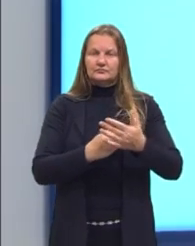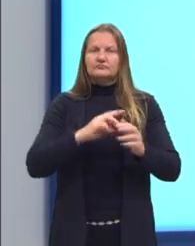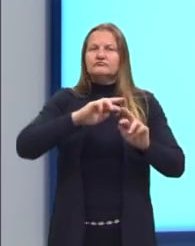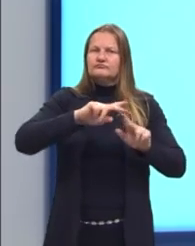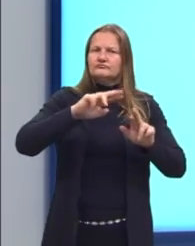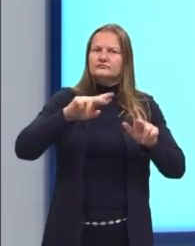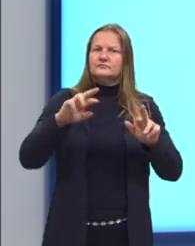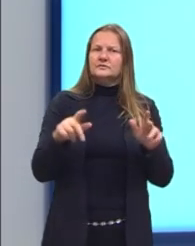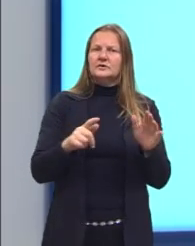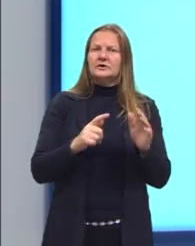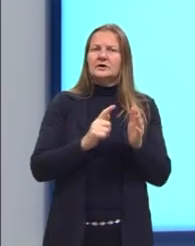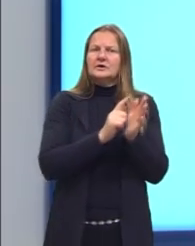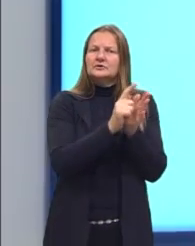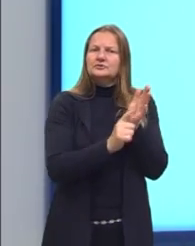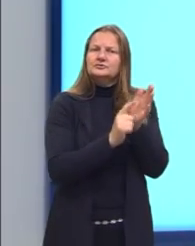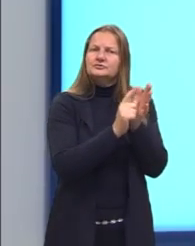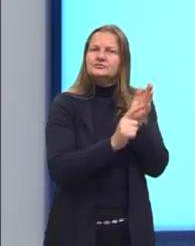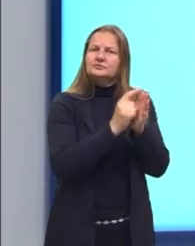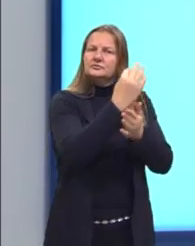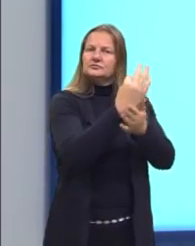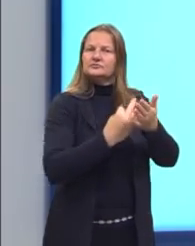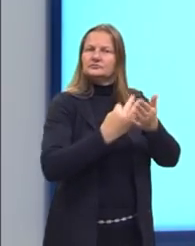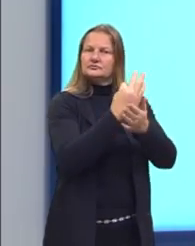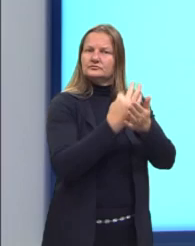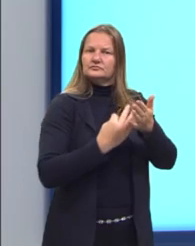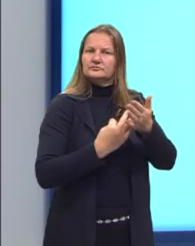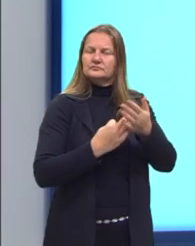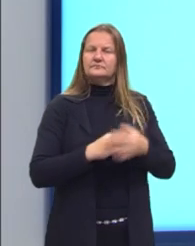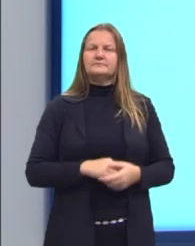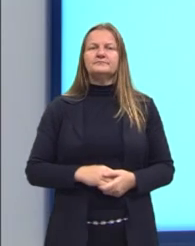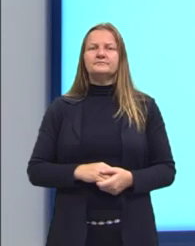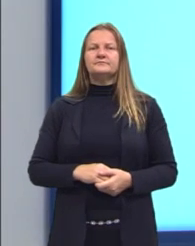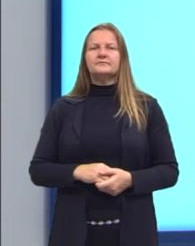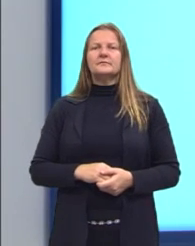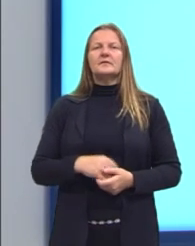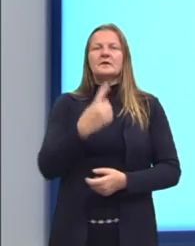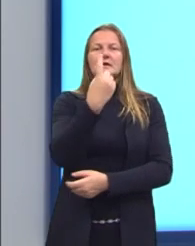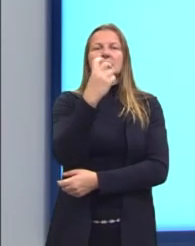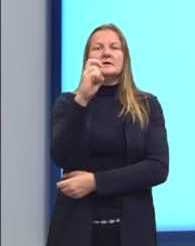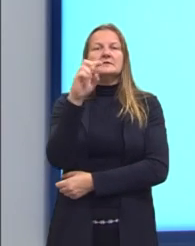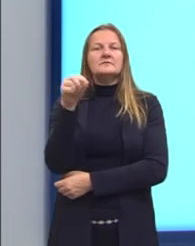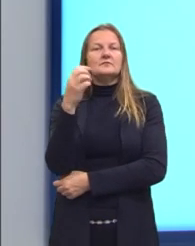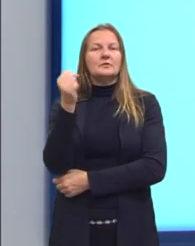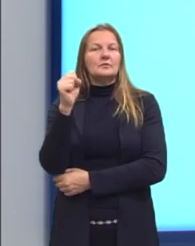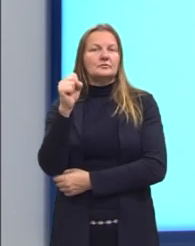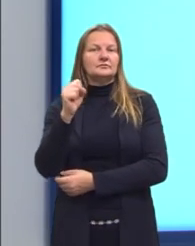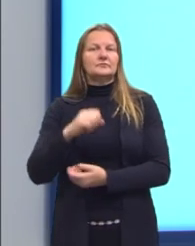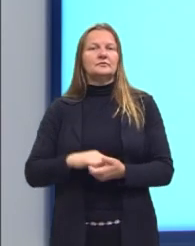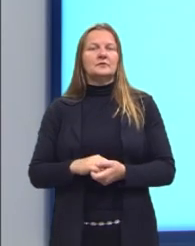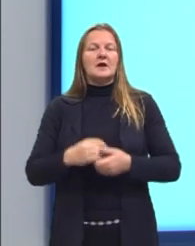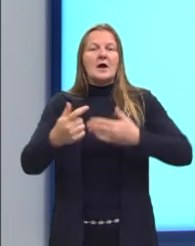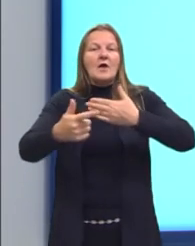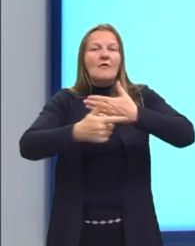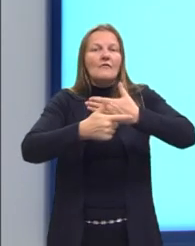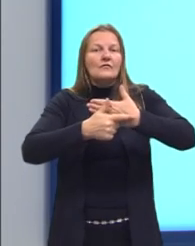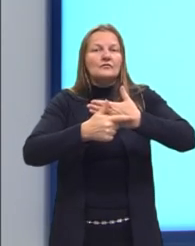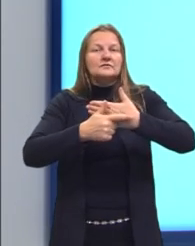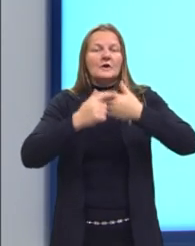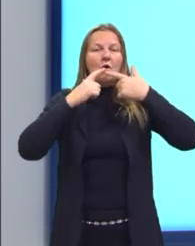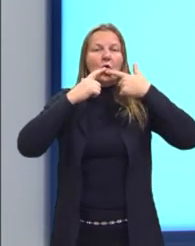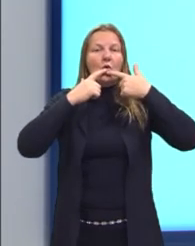importante, entender o tipo do texto, 15,8%, funções da